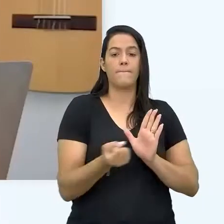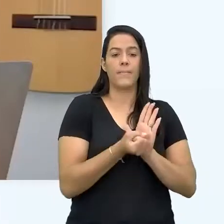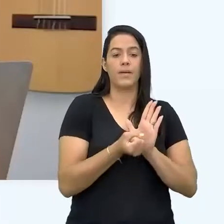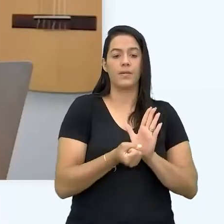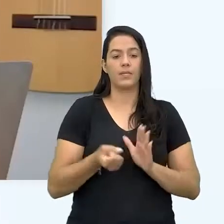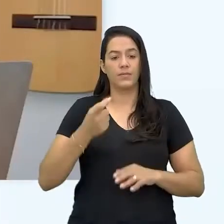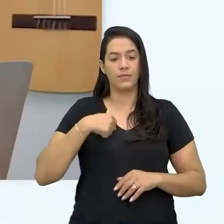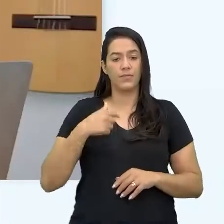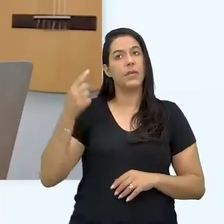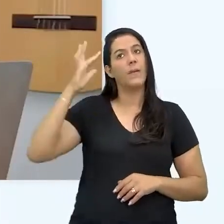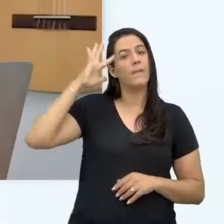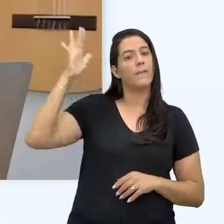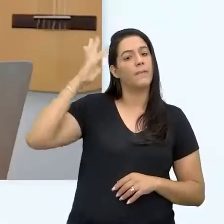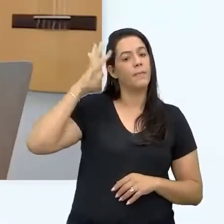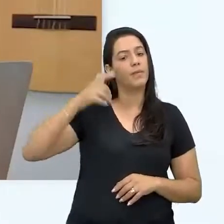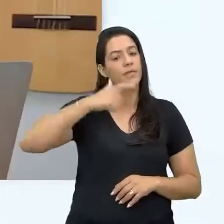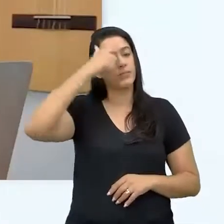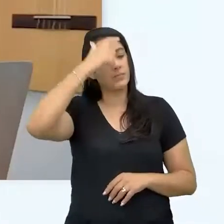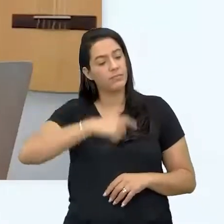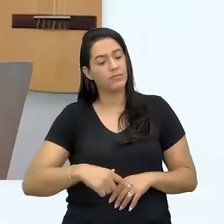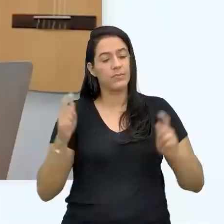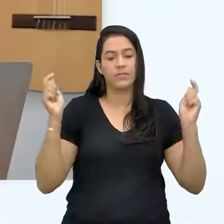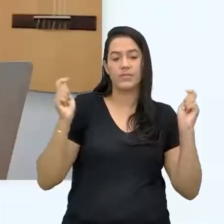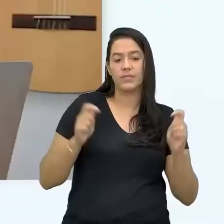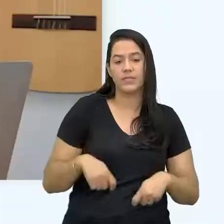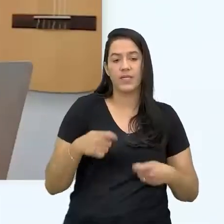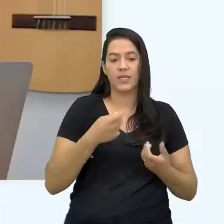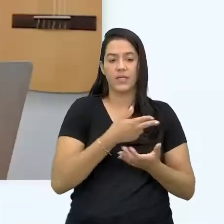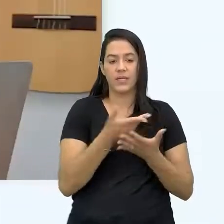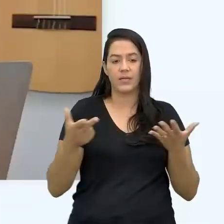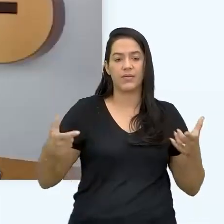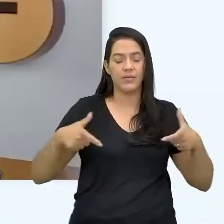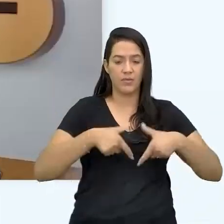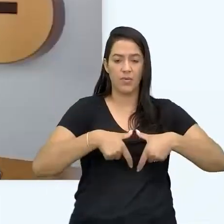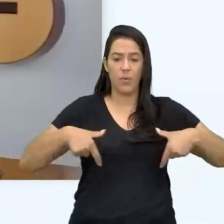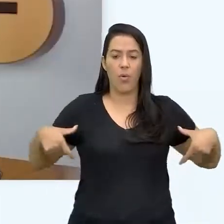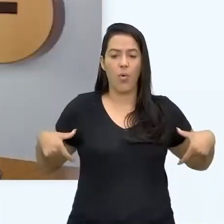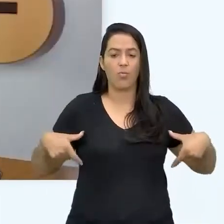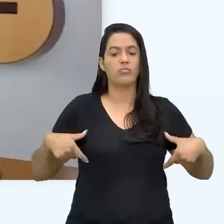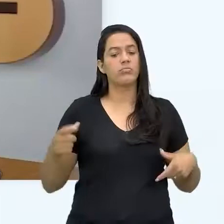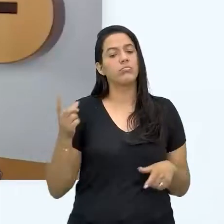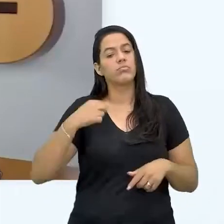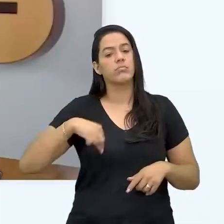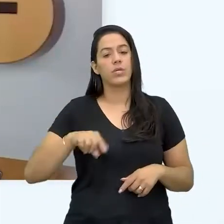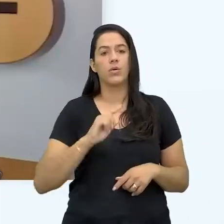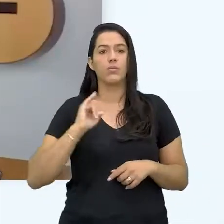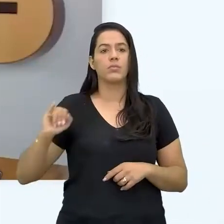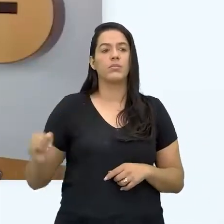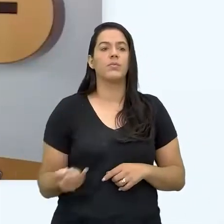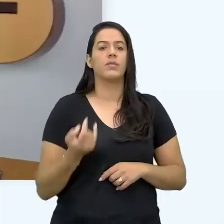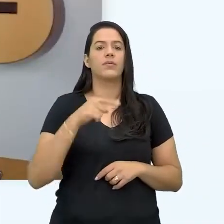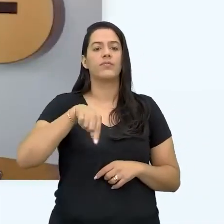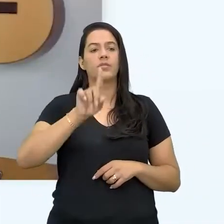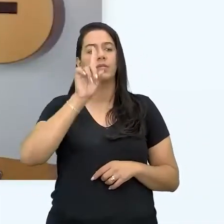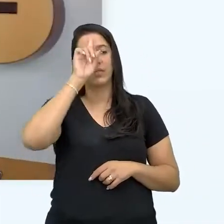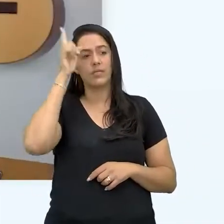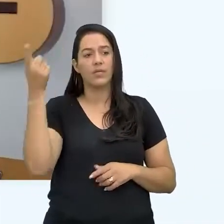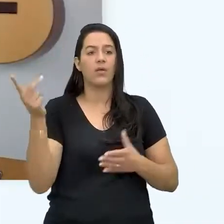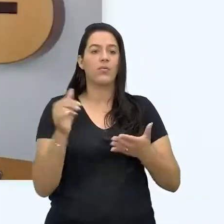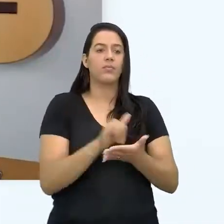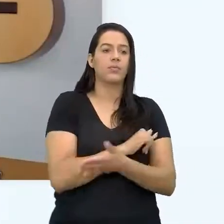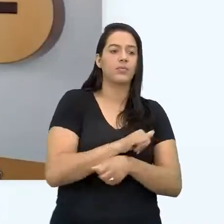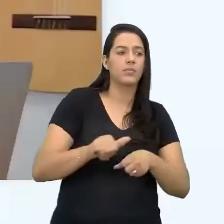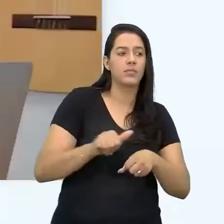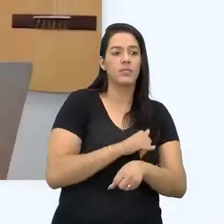olhar pra si mesmo e pensar em quais seriam os possíveis rótulos que as pessoas colocariam em você e como se aproveitar disso pra criar uma estratégia e